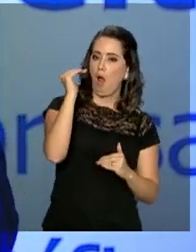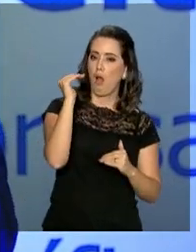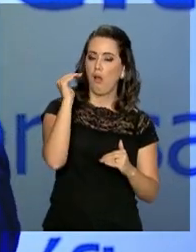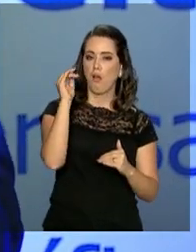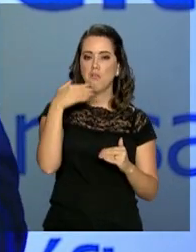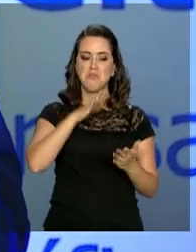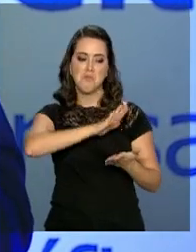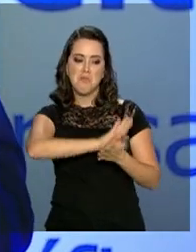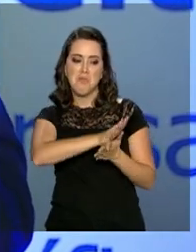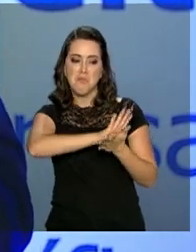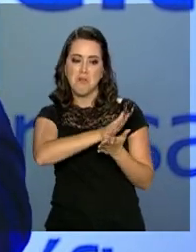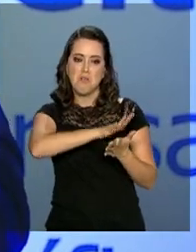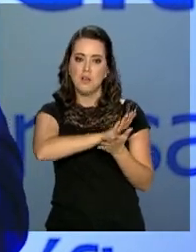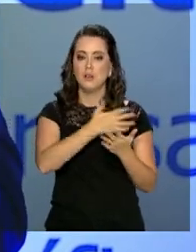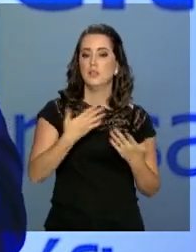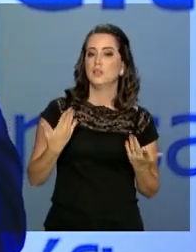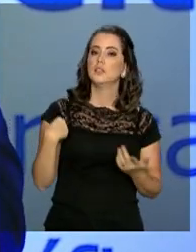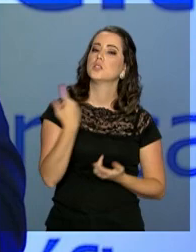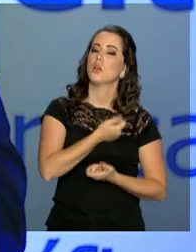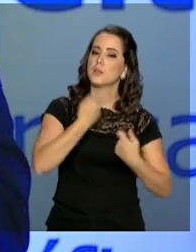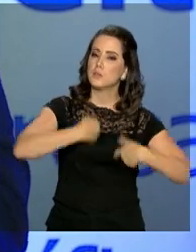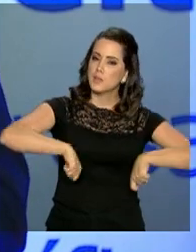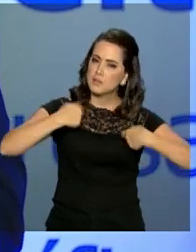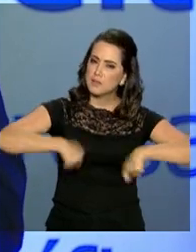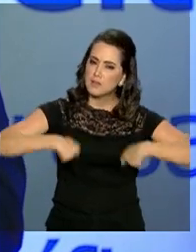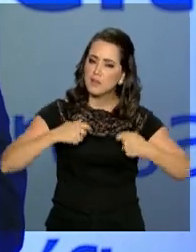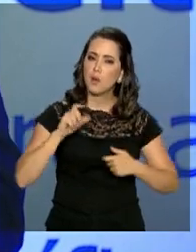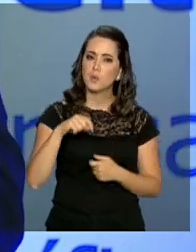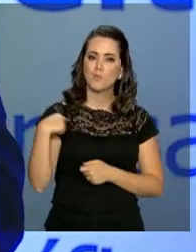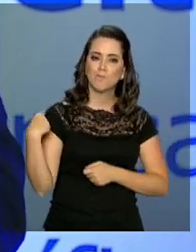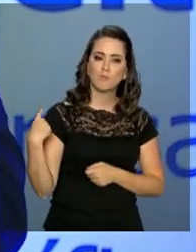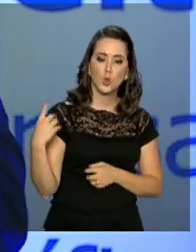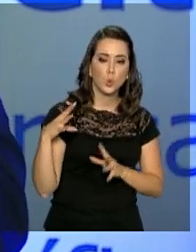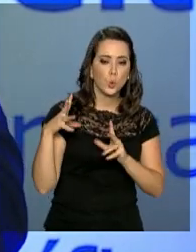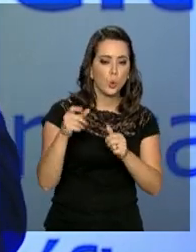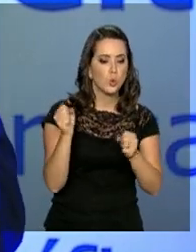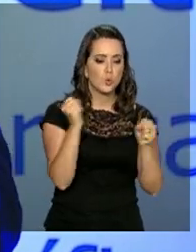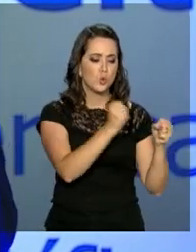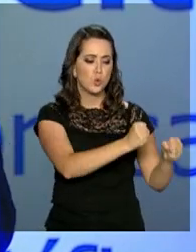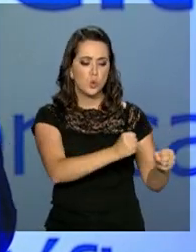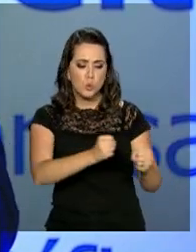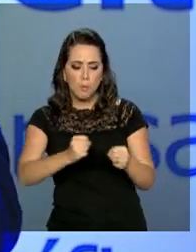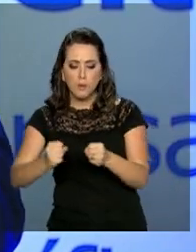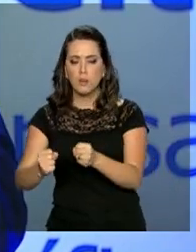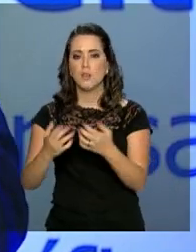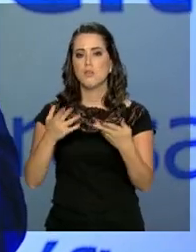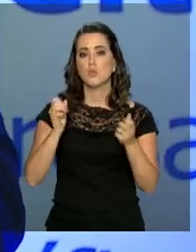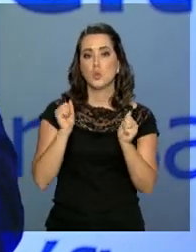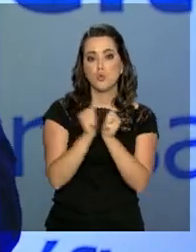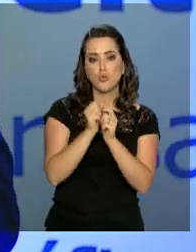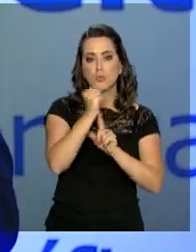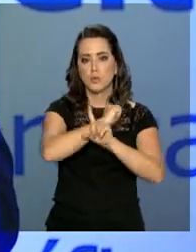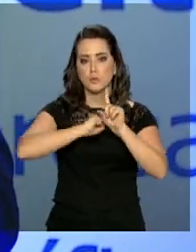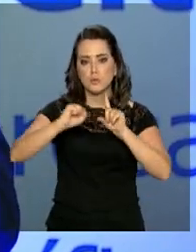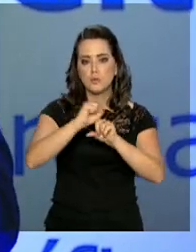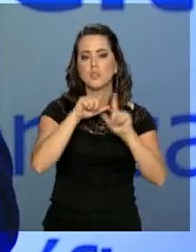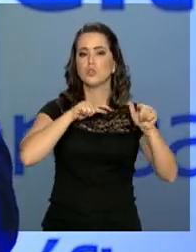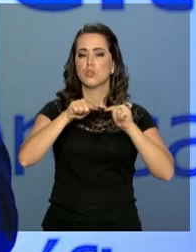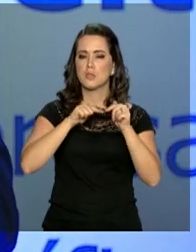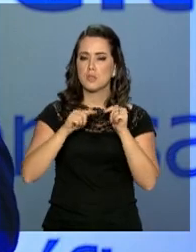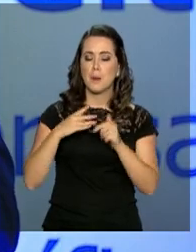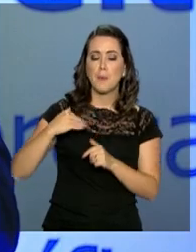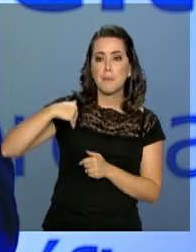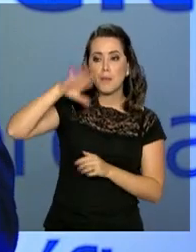com muita intolerância e a gente precisa que todos os poderes em conjunto, com a sociedade, trabalhem cada